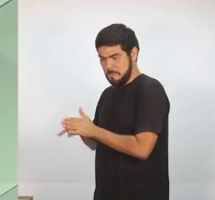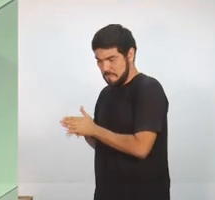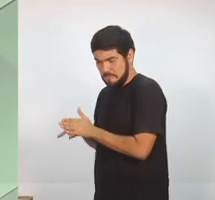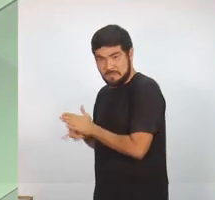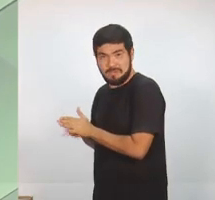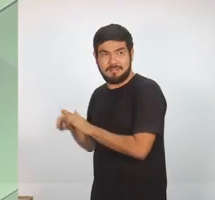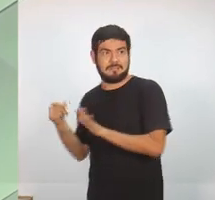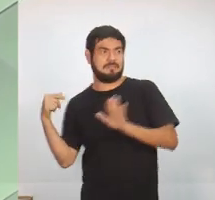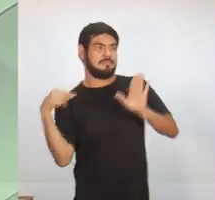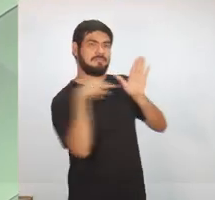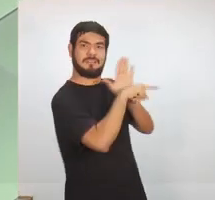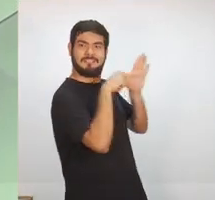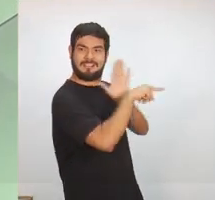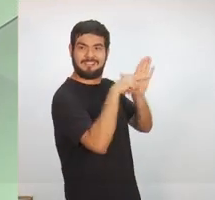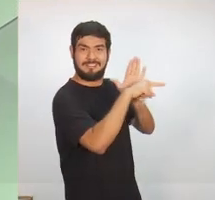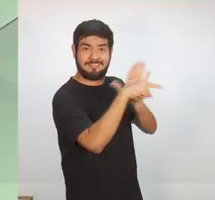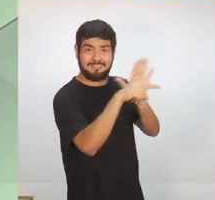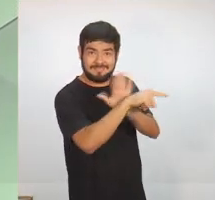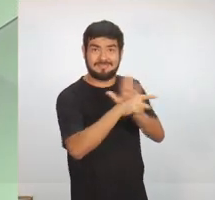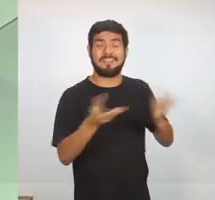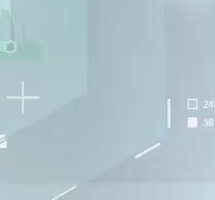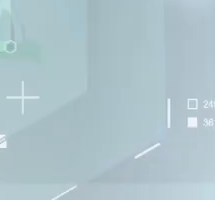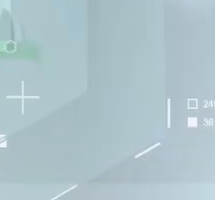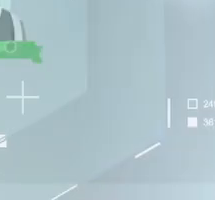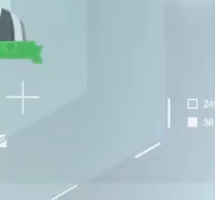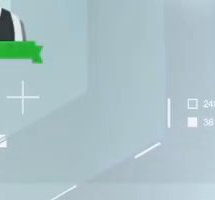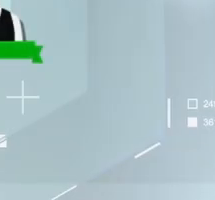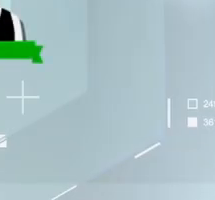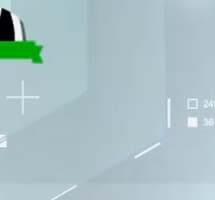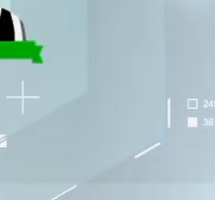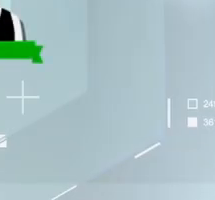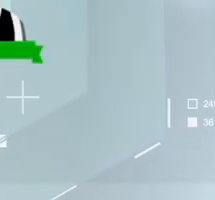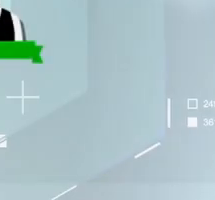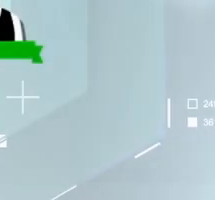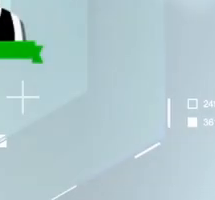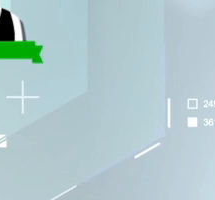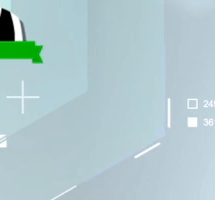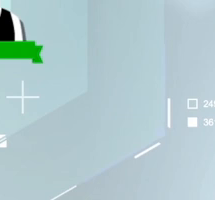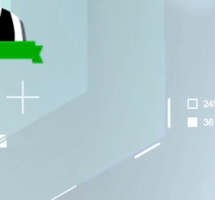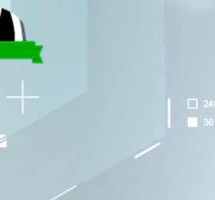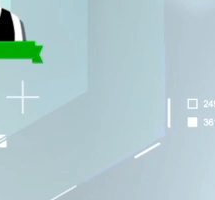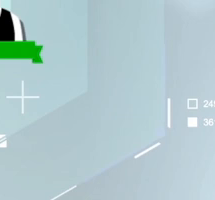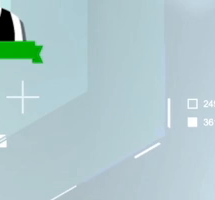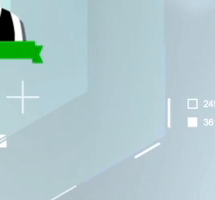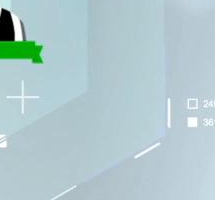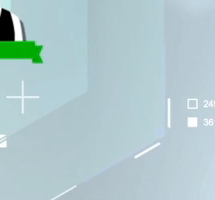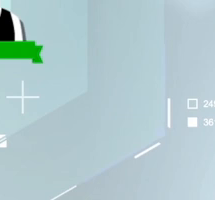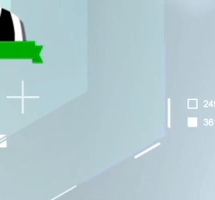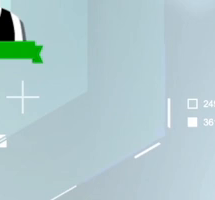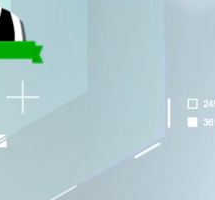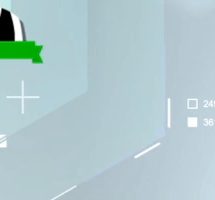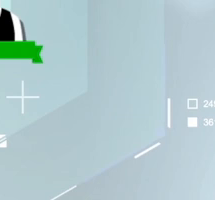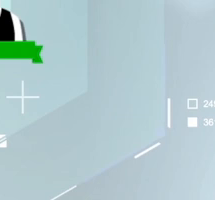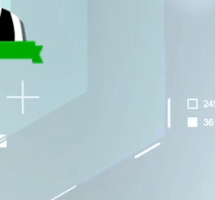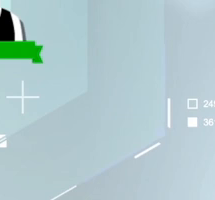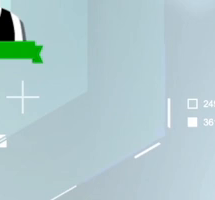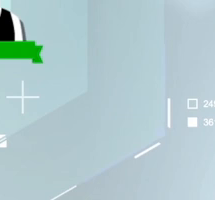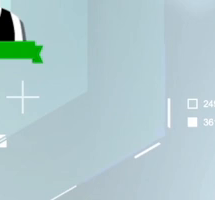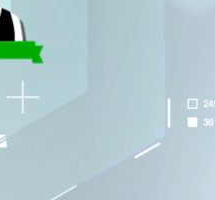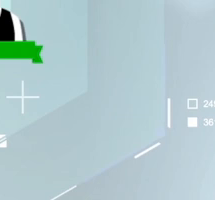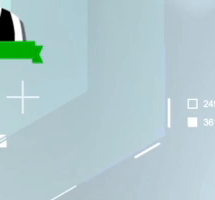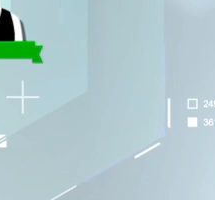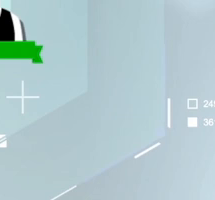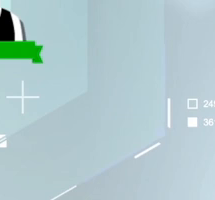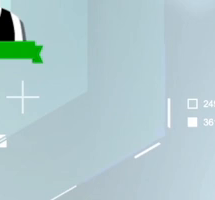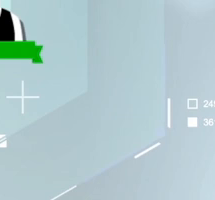conferir quais são as regras desse bloco. No segundo bloco, todos os candidatos irão responder uma pergunta